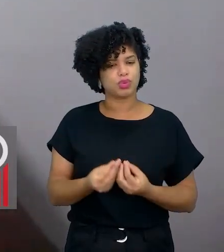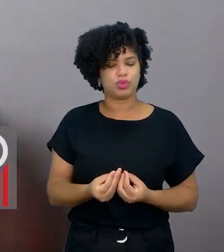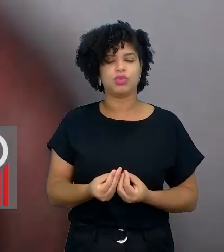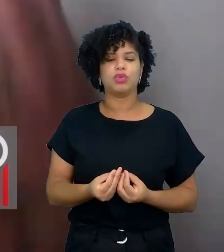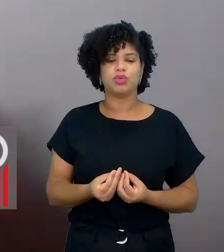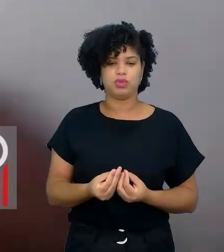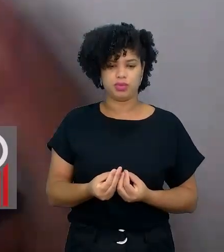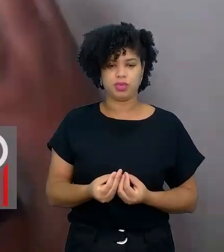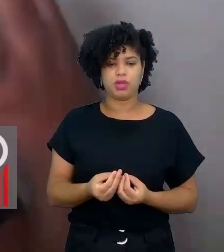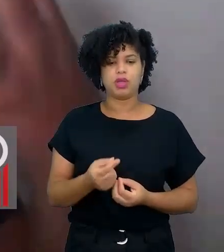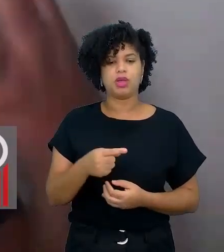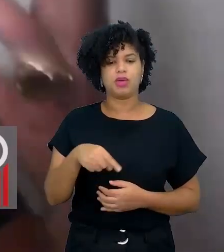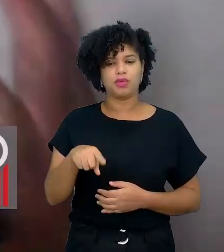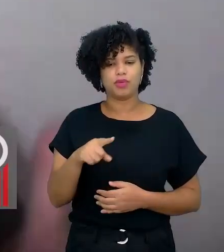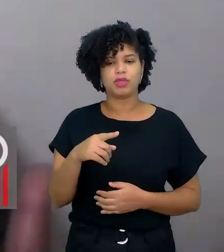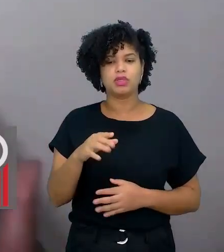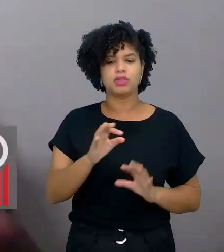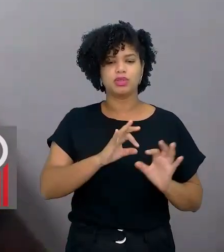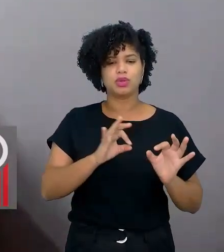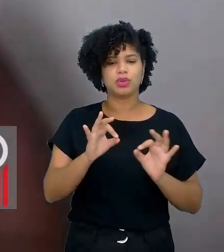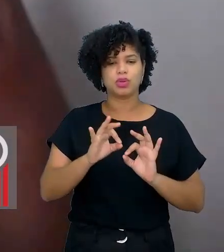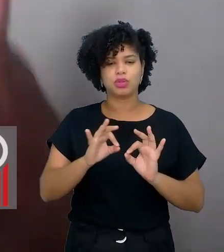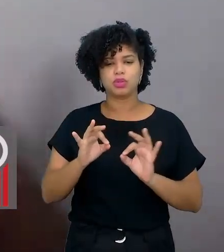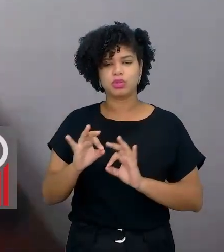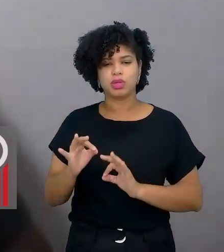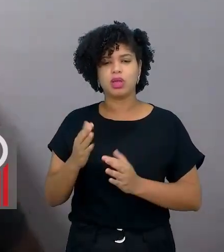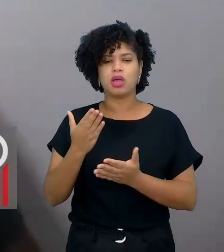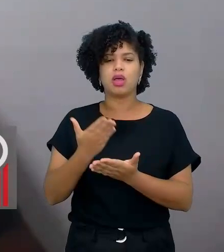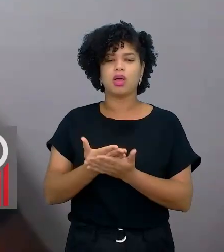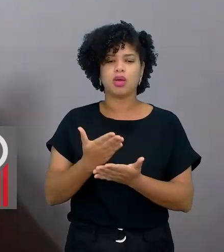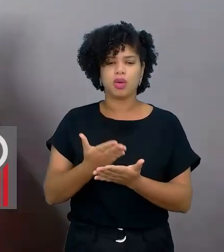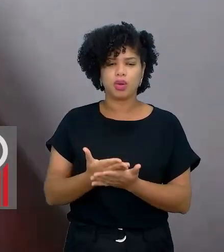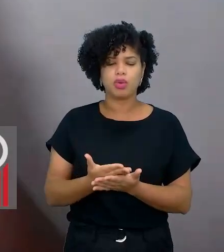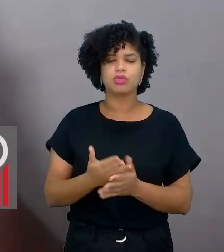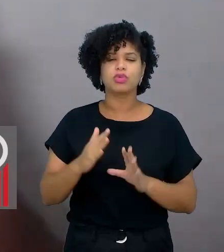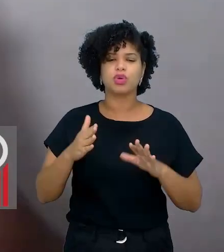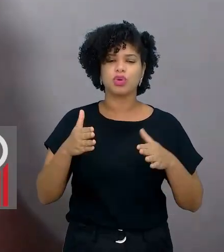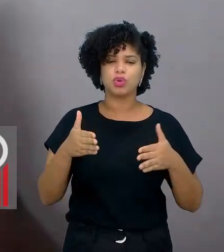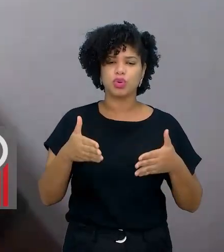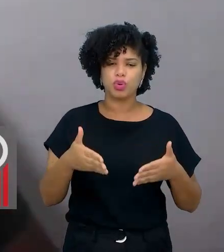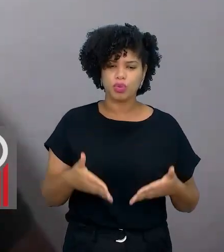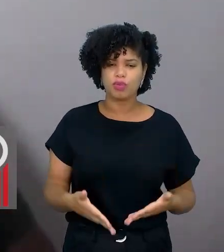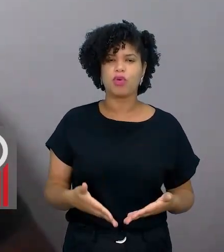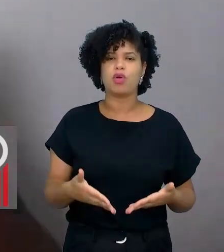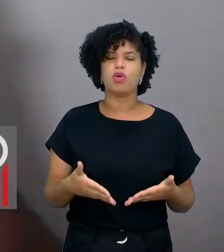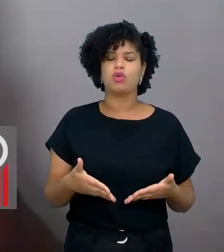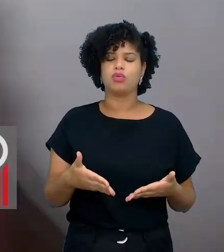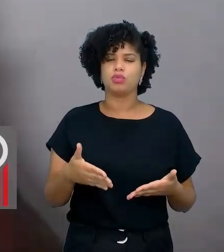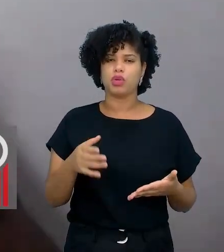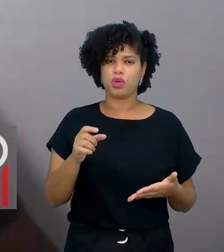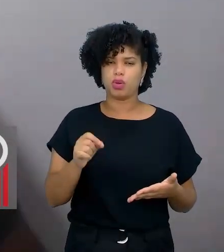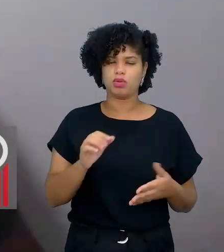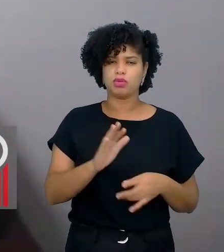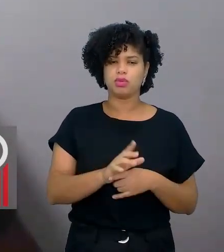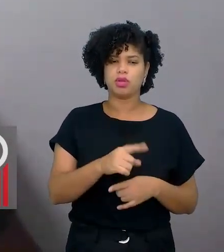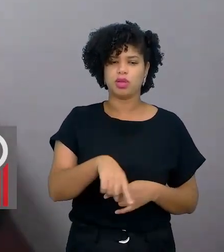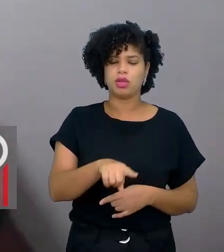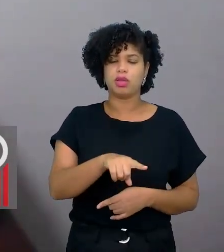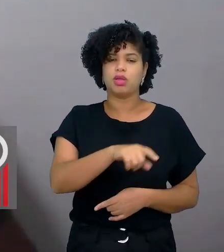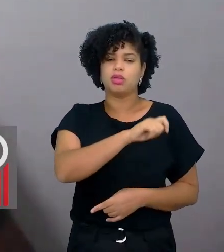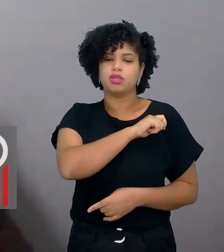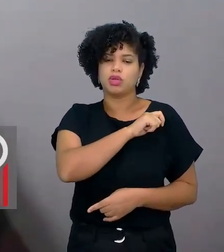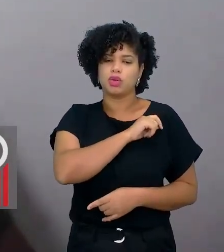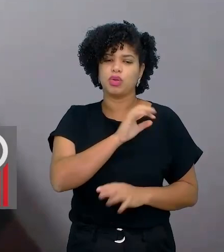que façam um plano de aula pautado, com o pé no chão, com bastante objetividade,